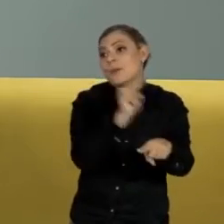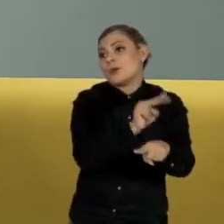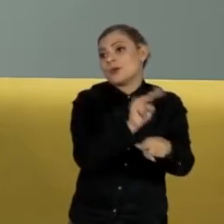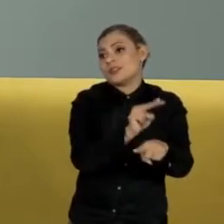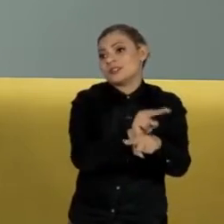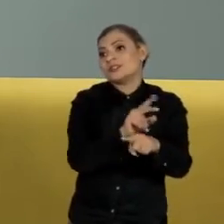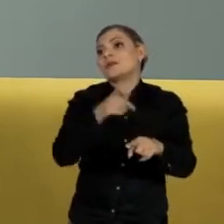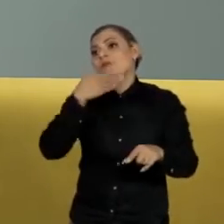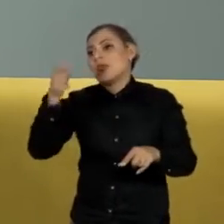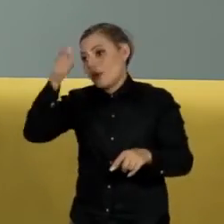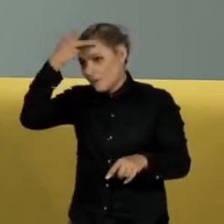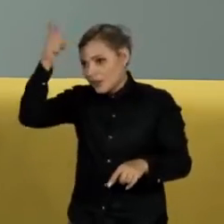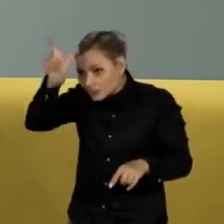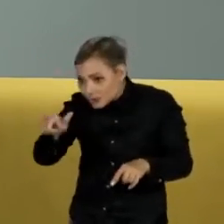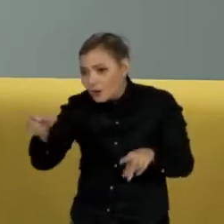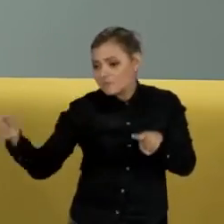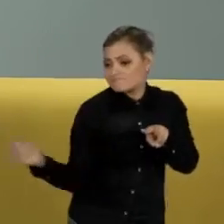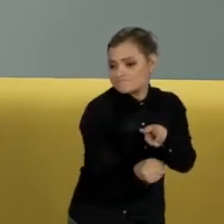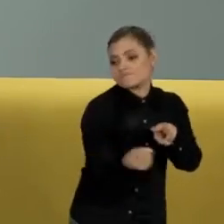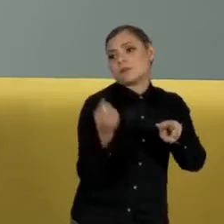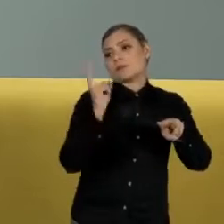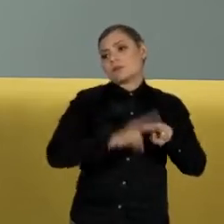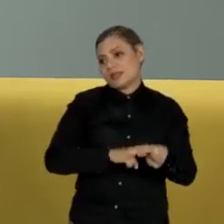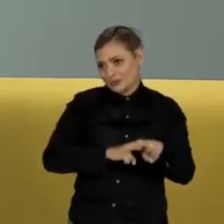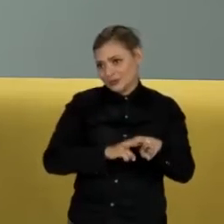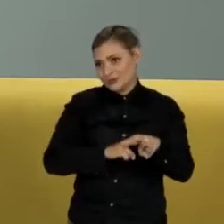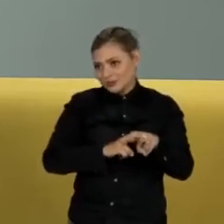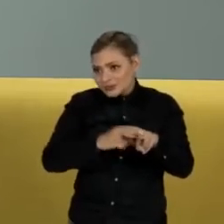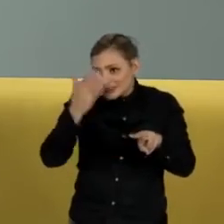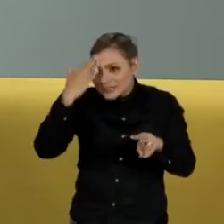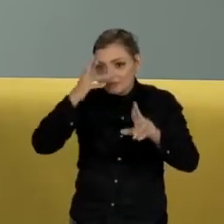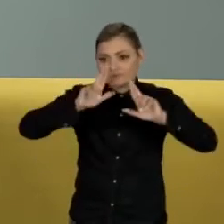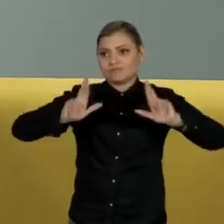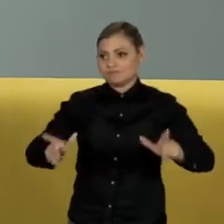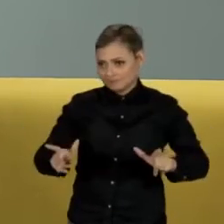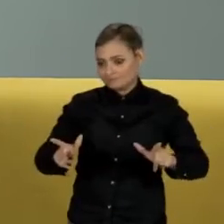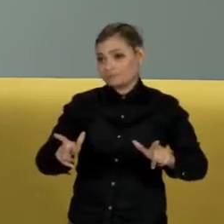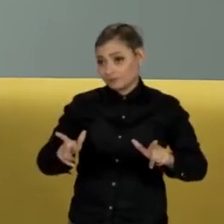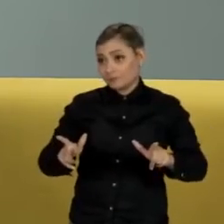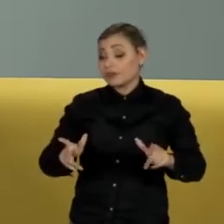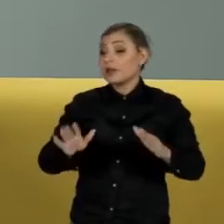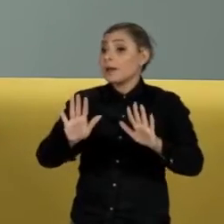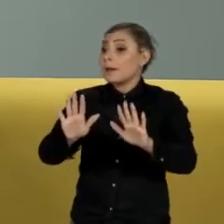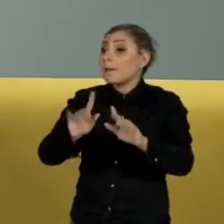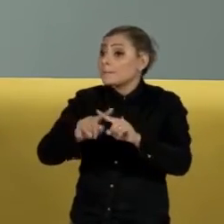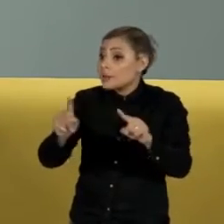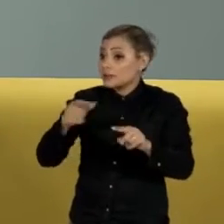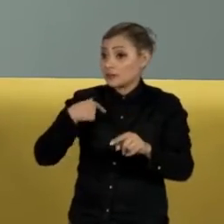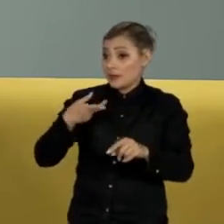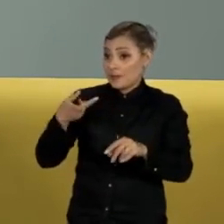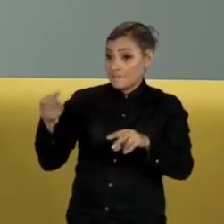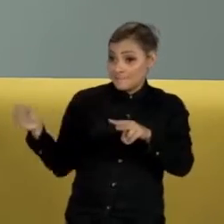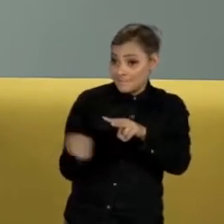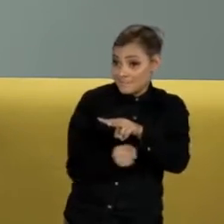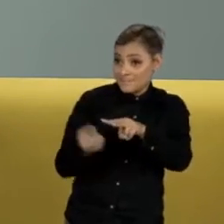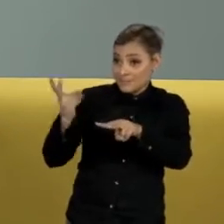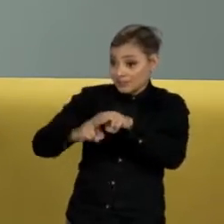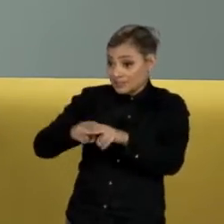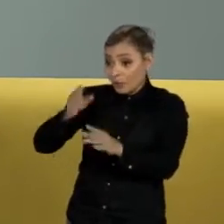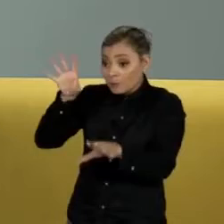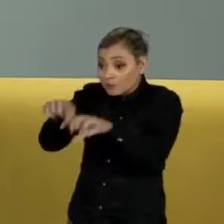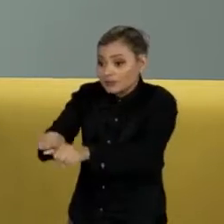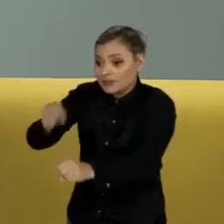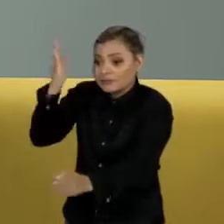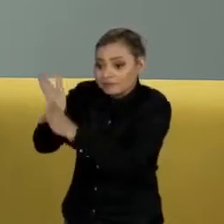proteger? Usa de uma medida cautelar. Então, ou é prisão em flagrante, ou é